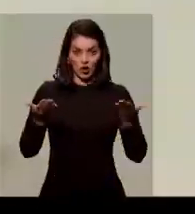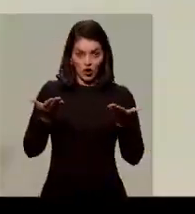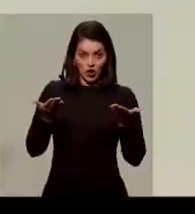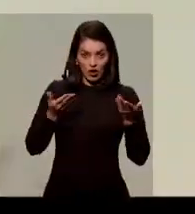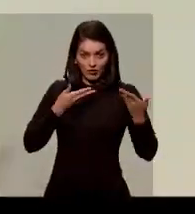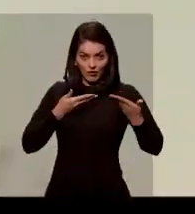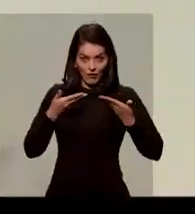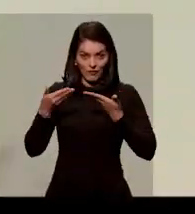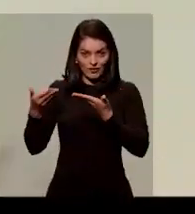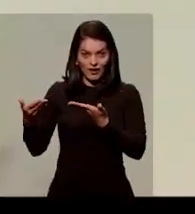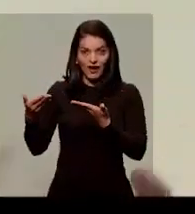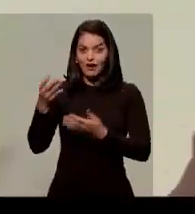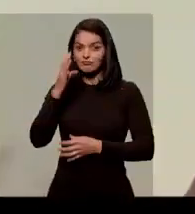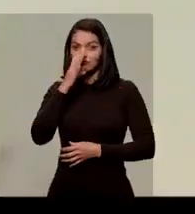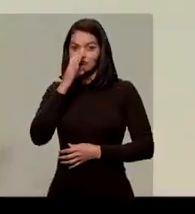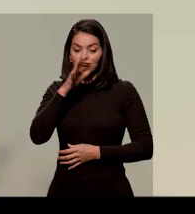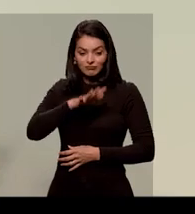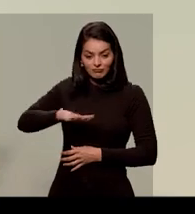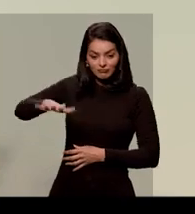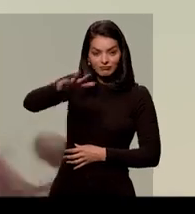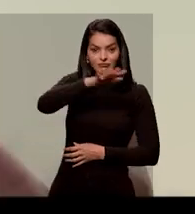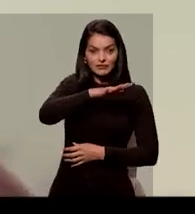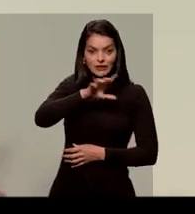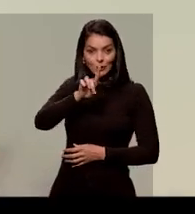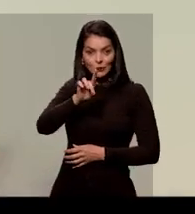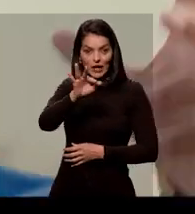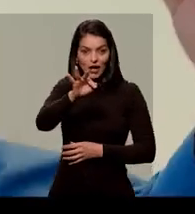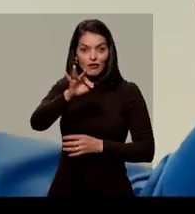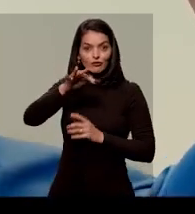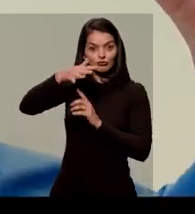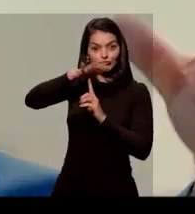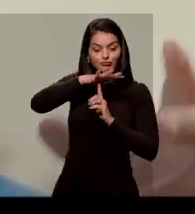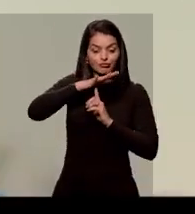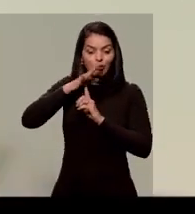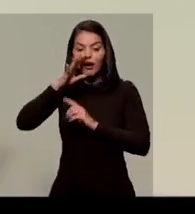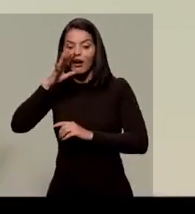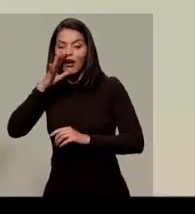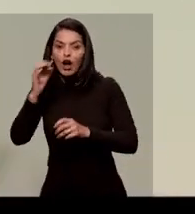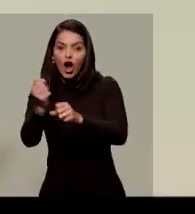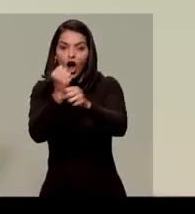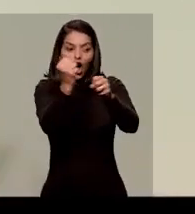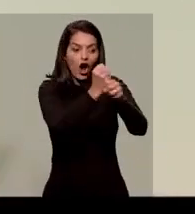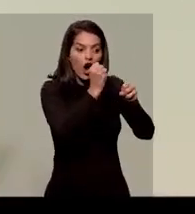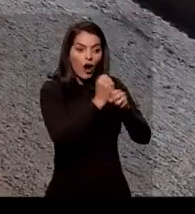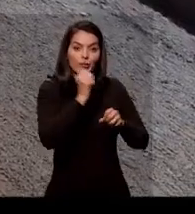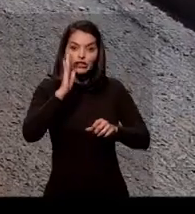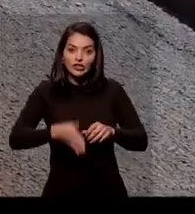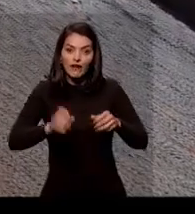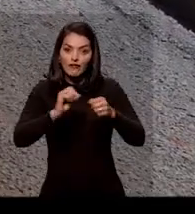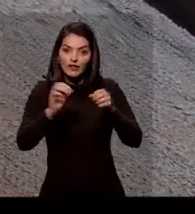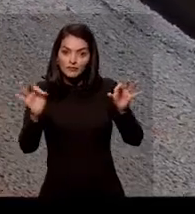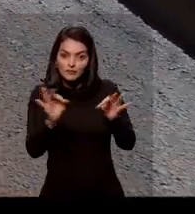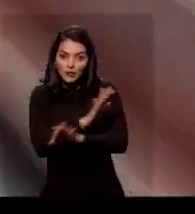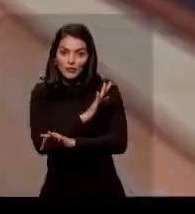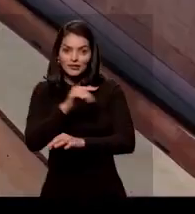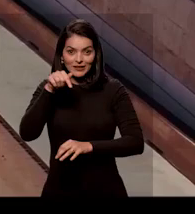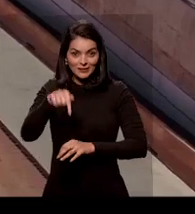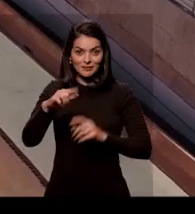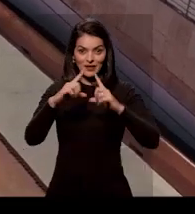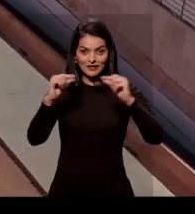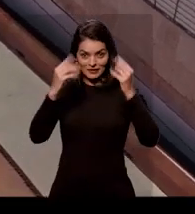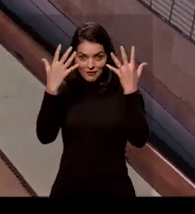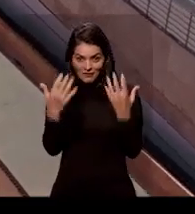Hoje eu quero convidar vocês a ver o Distrito Federal de cima. Venham ver as obras que foram feitas nessa cidade. Vamos decolar?